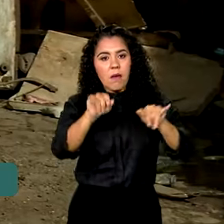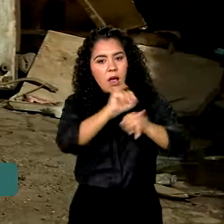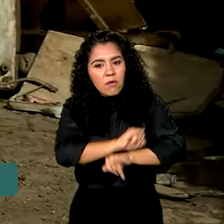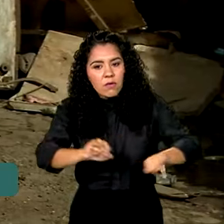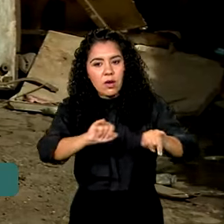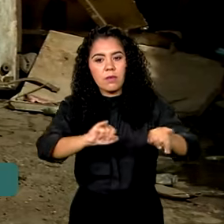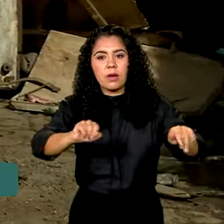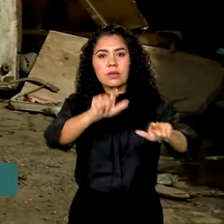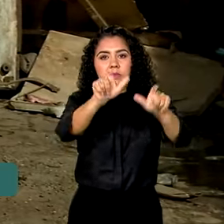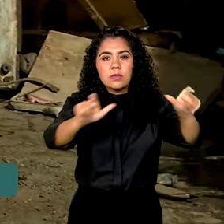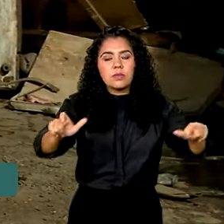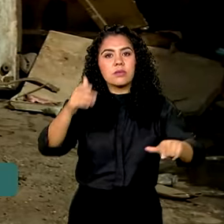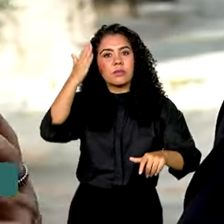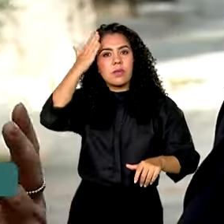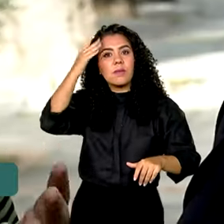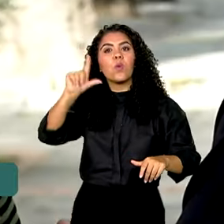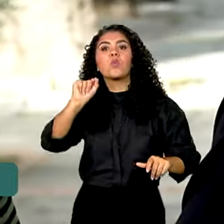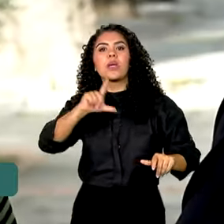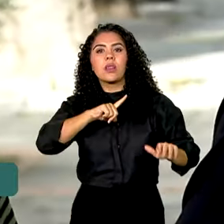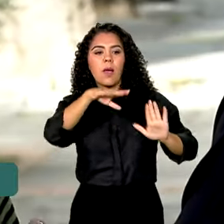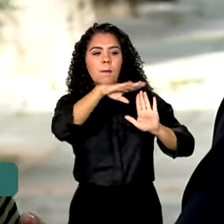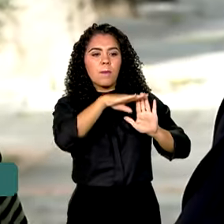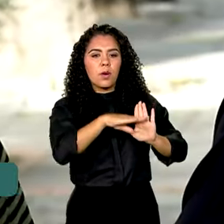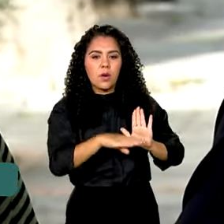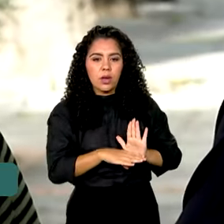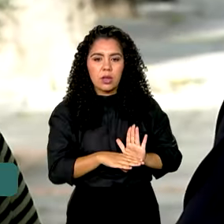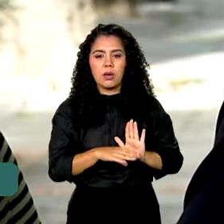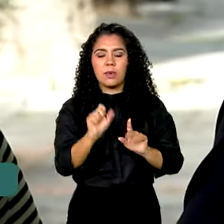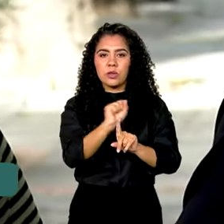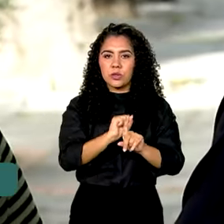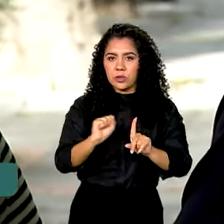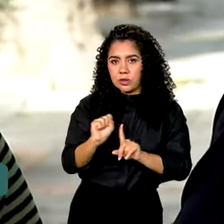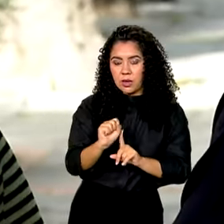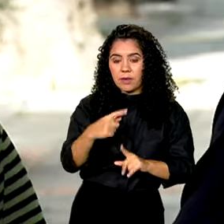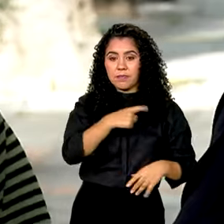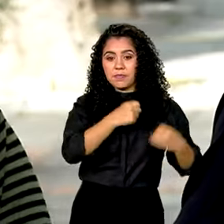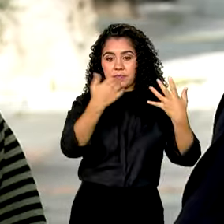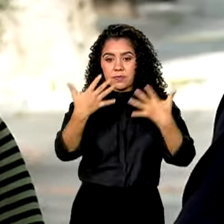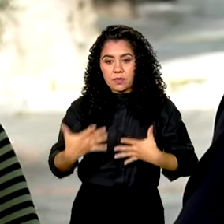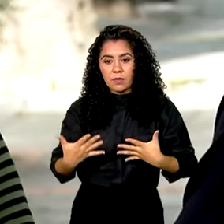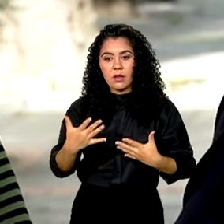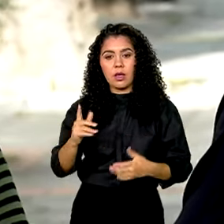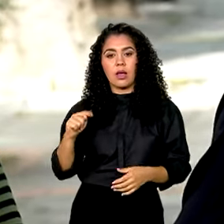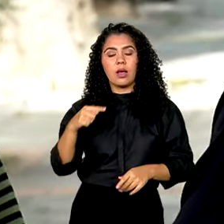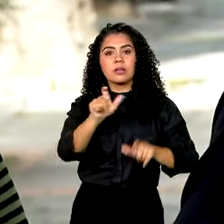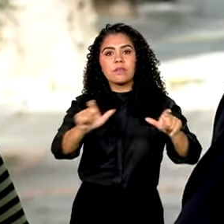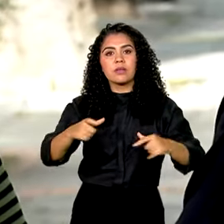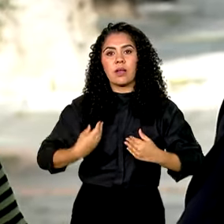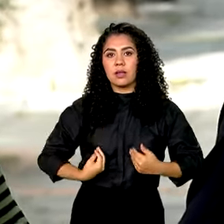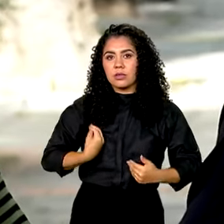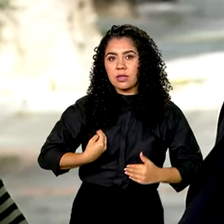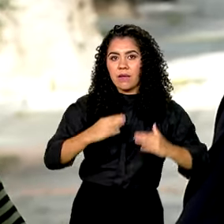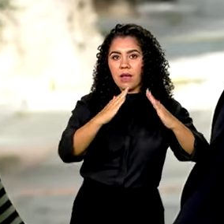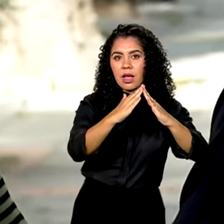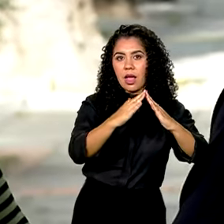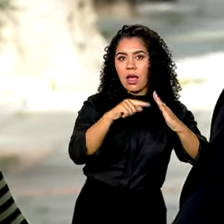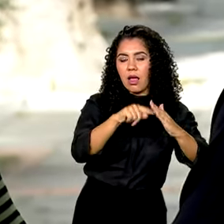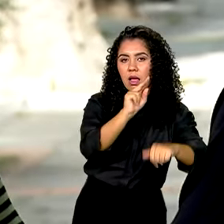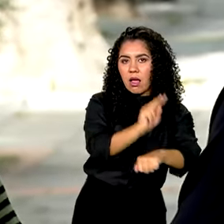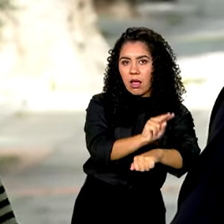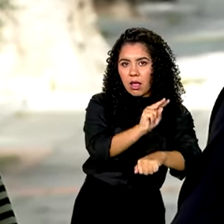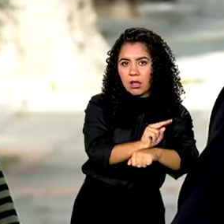sobre os programas sociais. A gente tem situações em que as pessoas estavam em abrigo, já retornaram para casa,